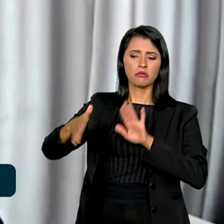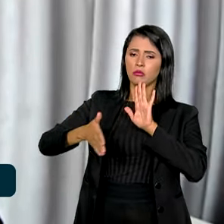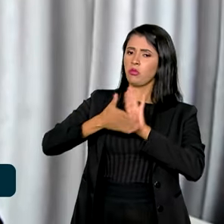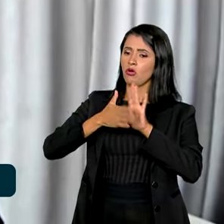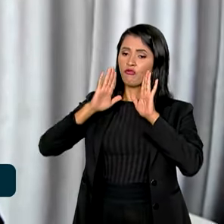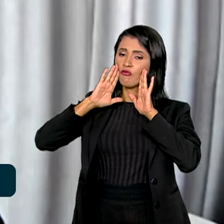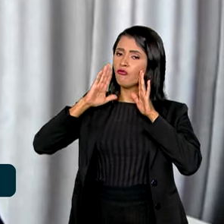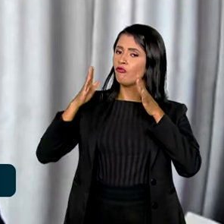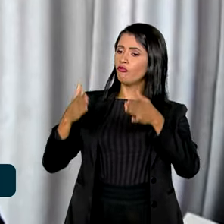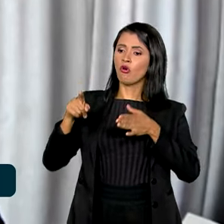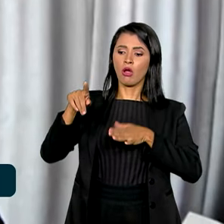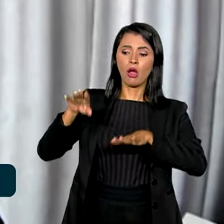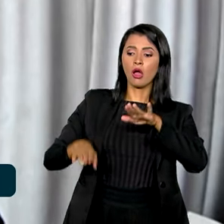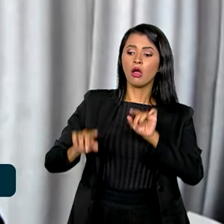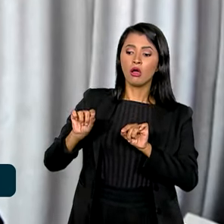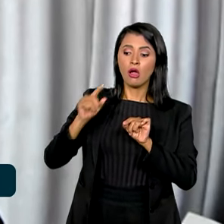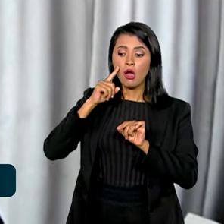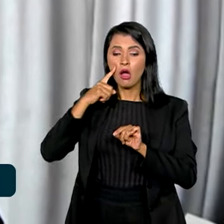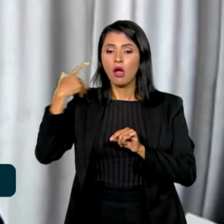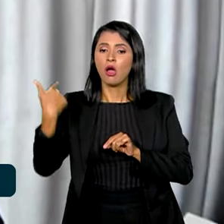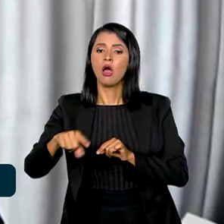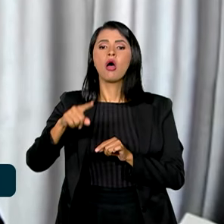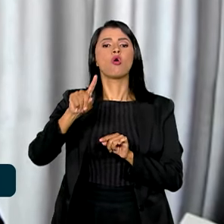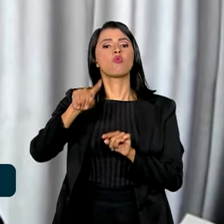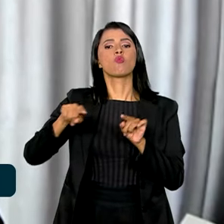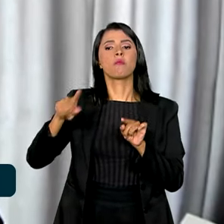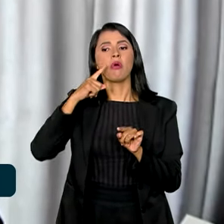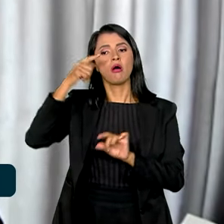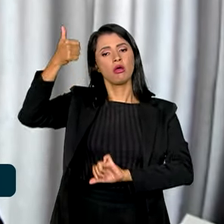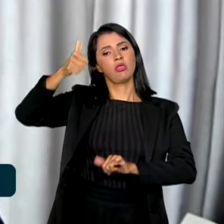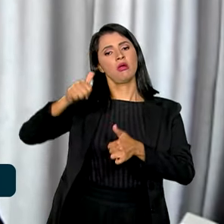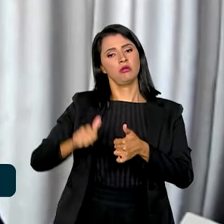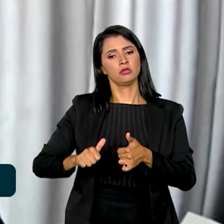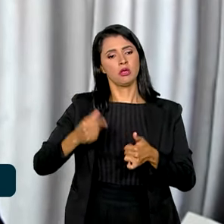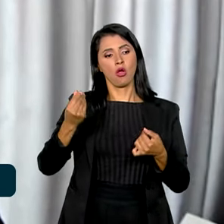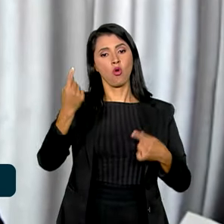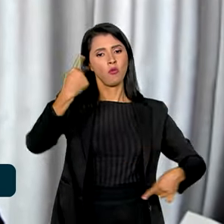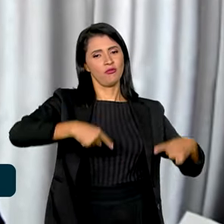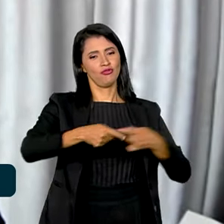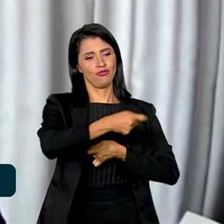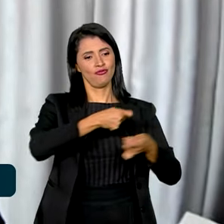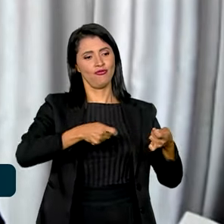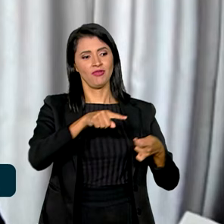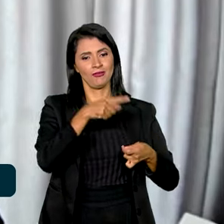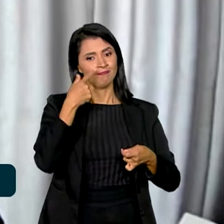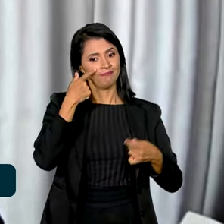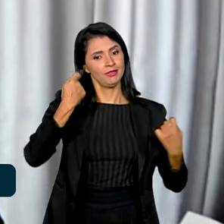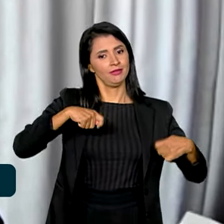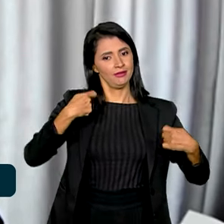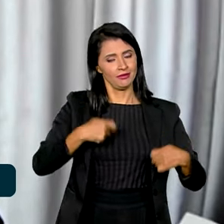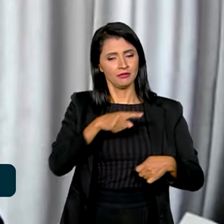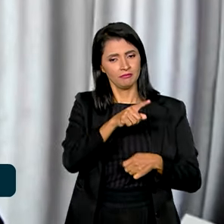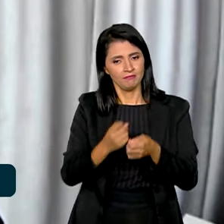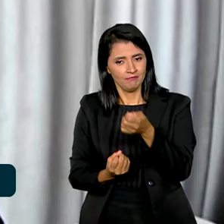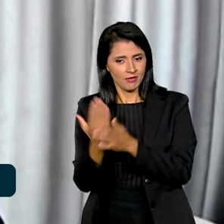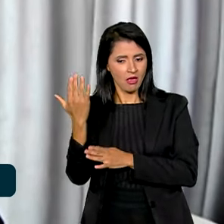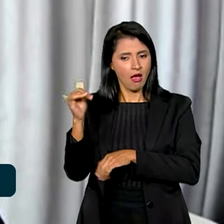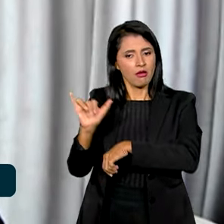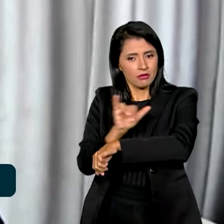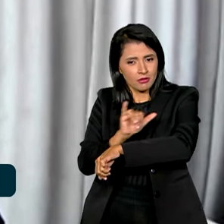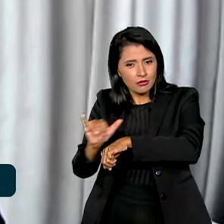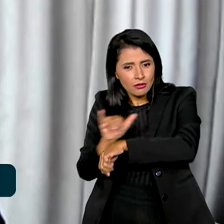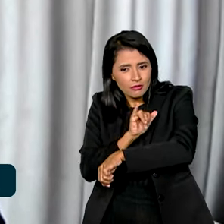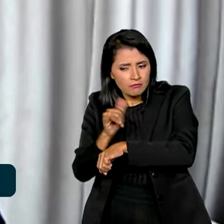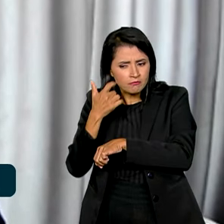desigualdade como uma variável fundamental para a análise de políticas econômicas. Queremos desenvolver as ferramentas